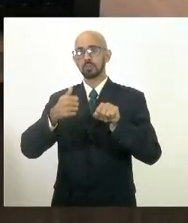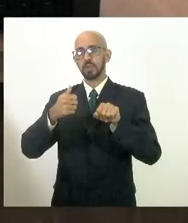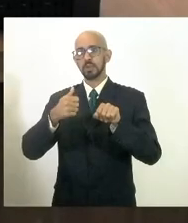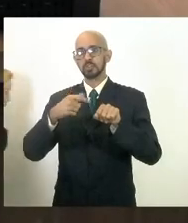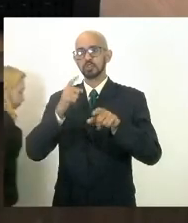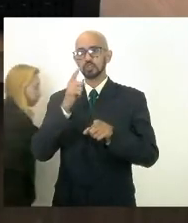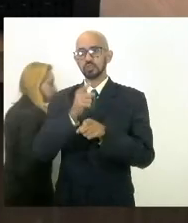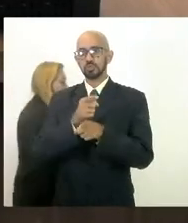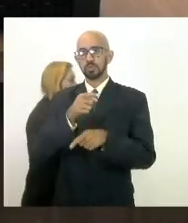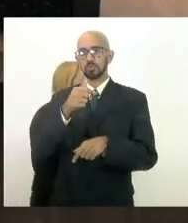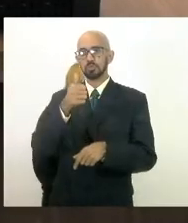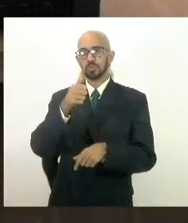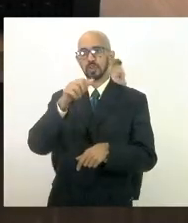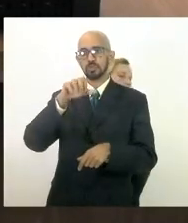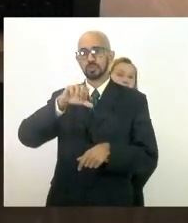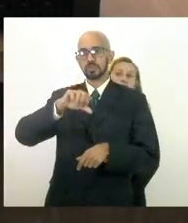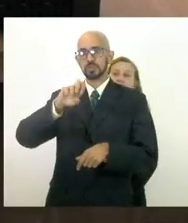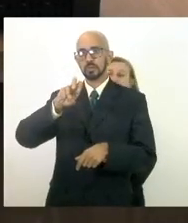1956